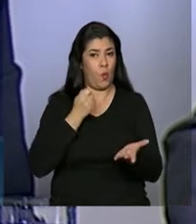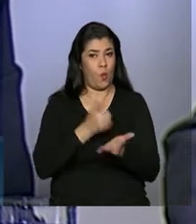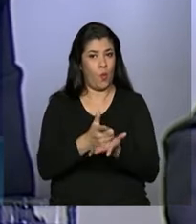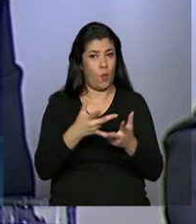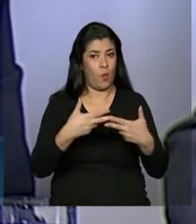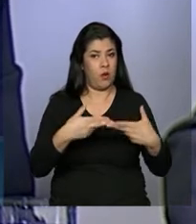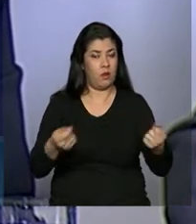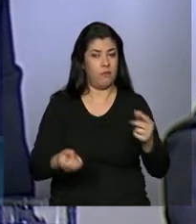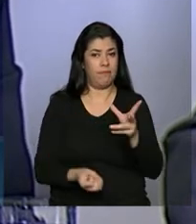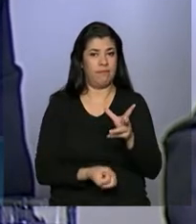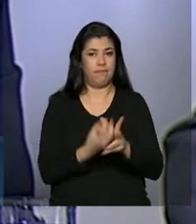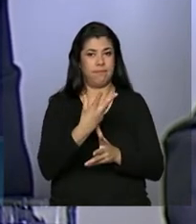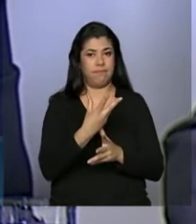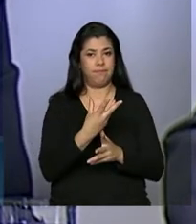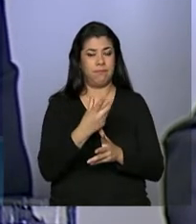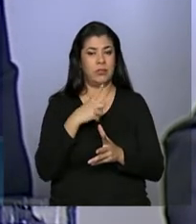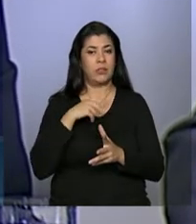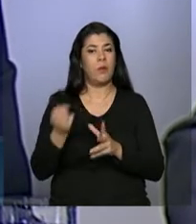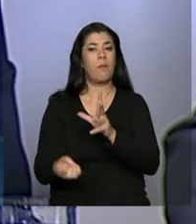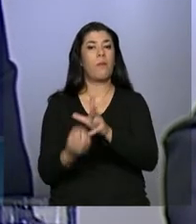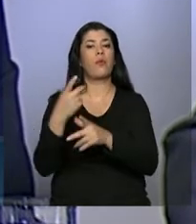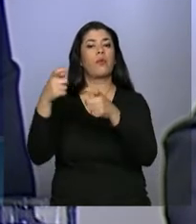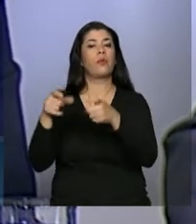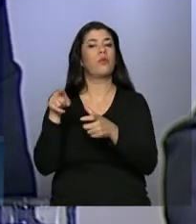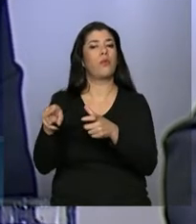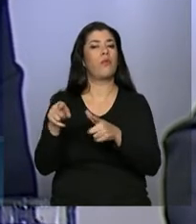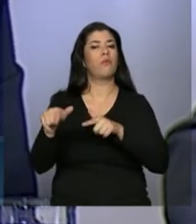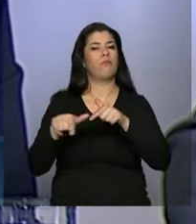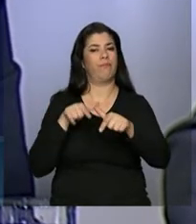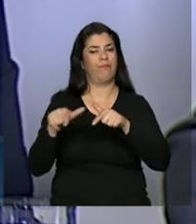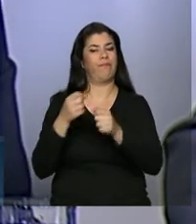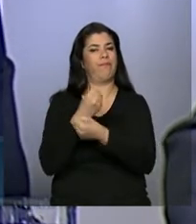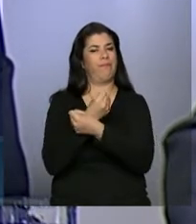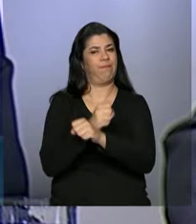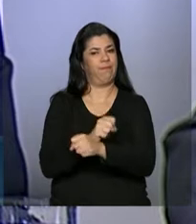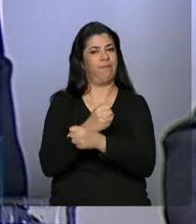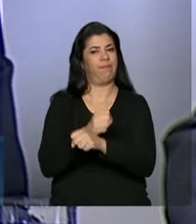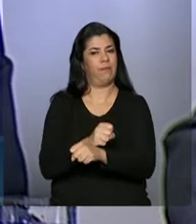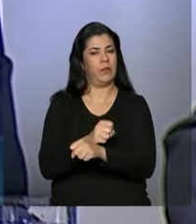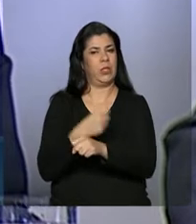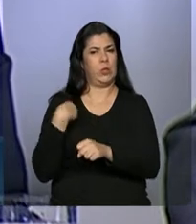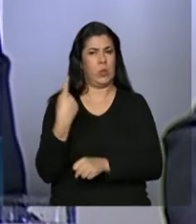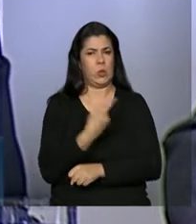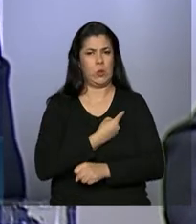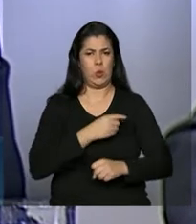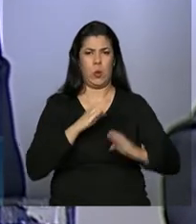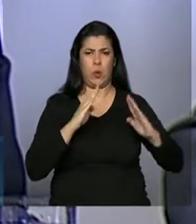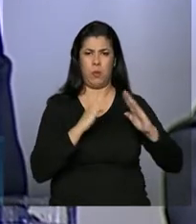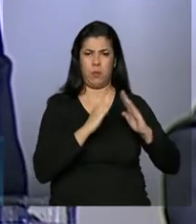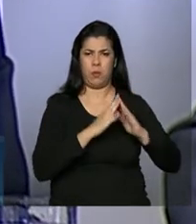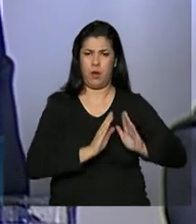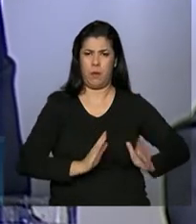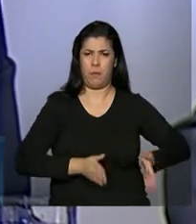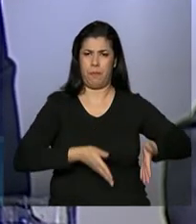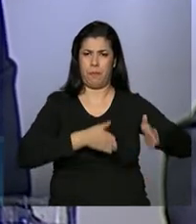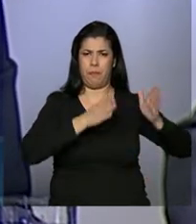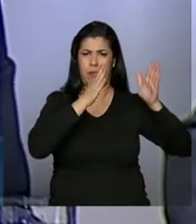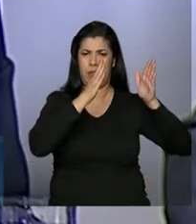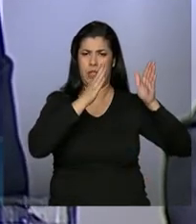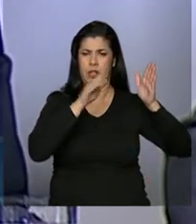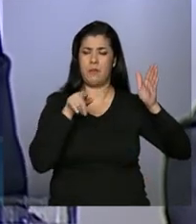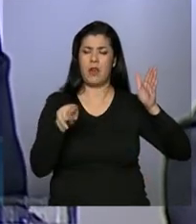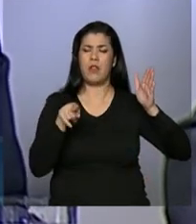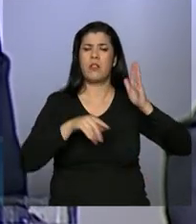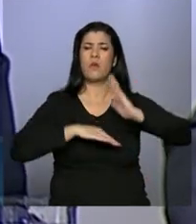que são resultados do trabalho escravo. Moramos em apartamentos construídos com